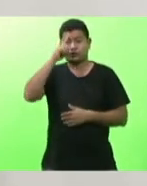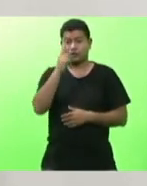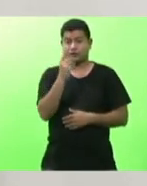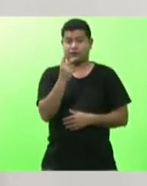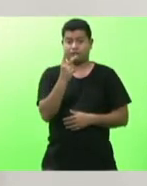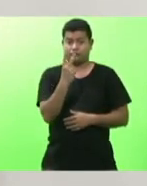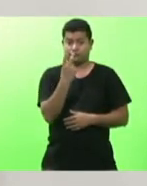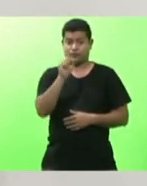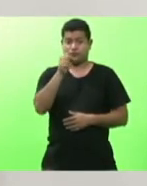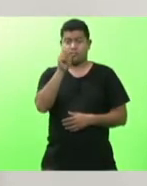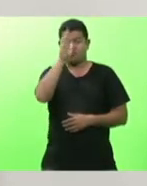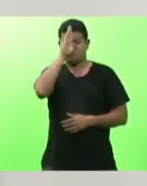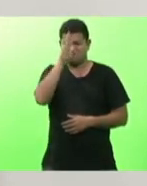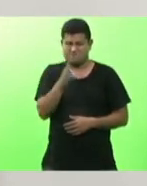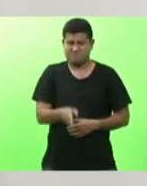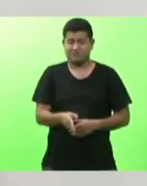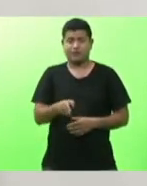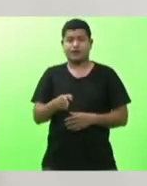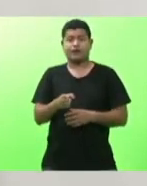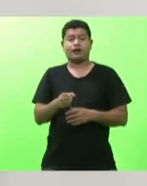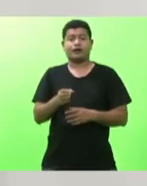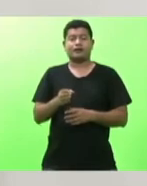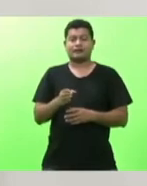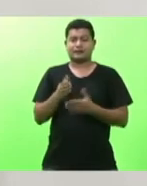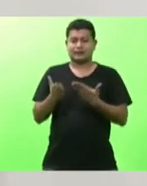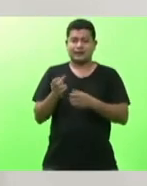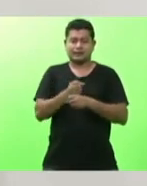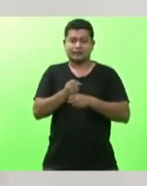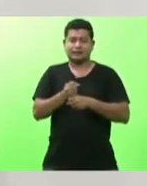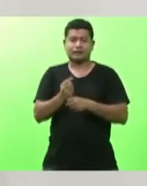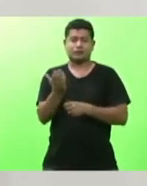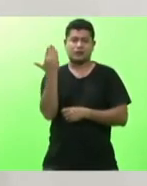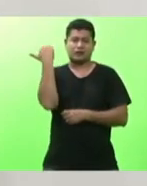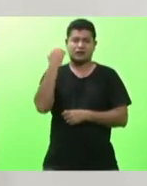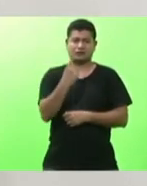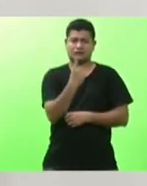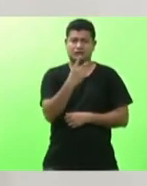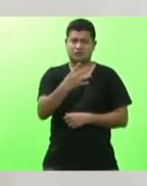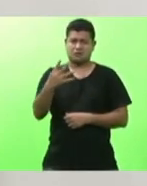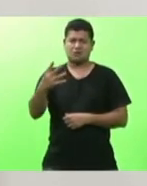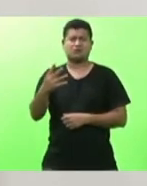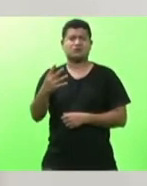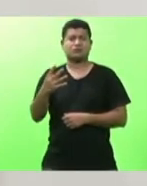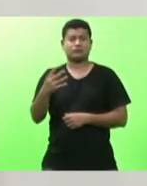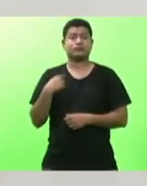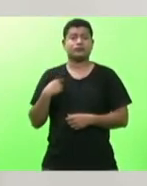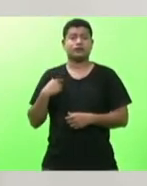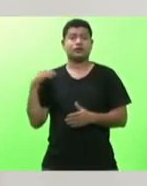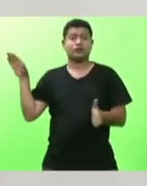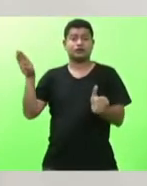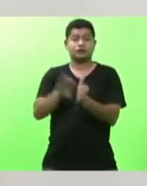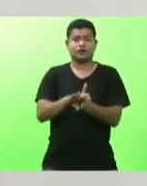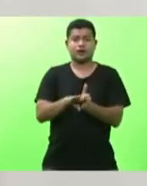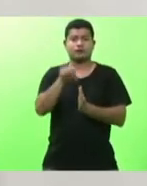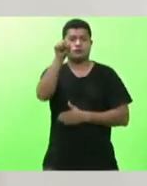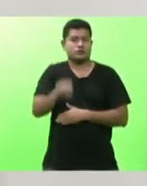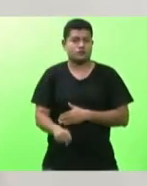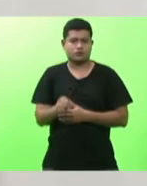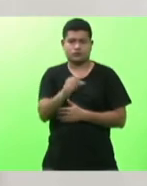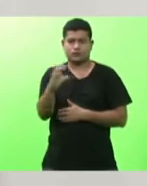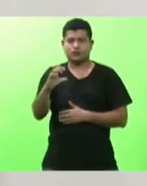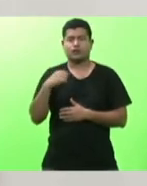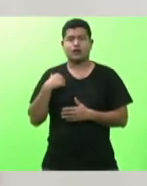144 anos chegaram chegavam ao sul de santa catarina os bravos imigrantes